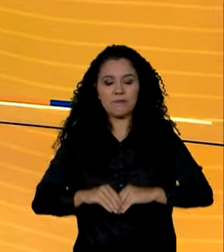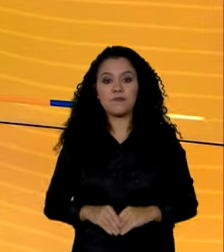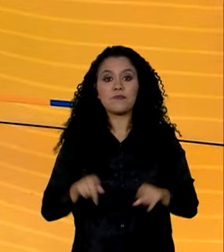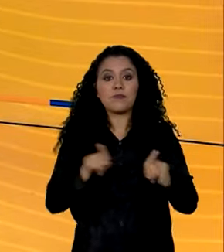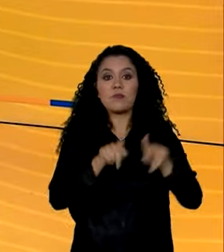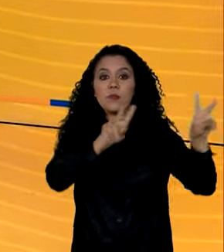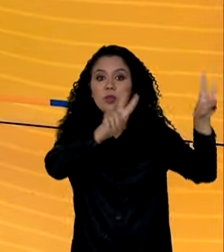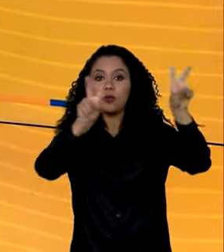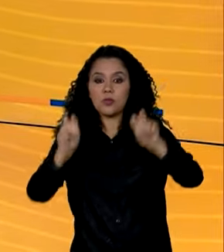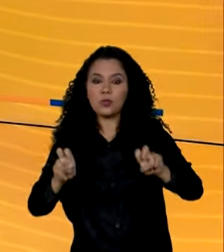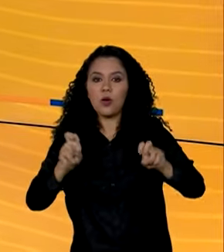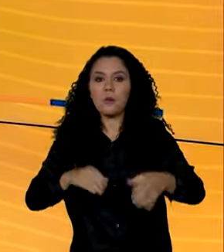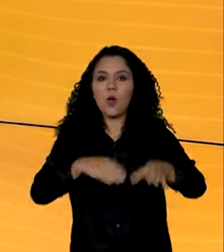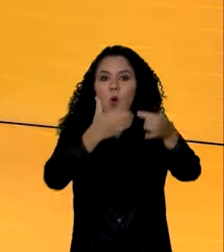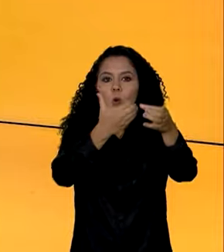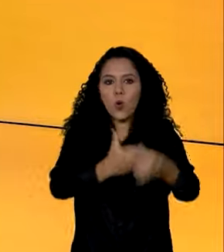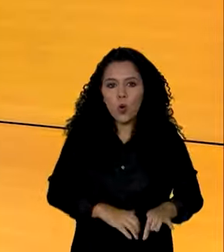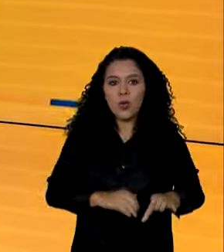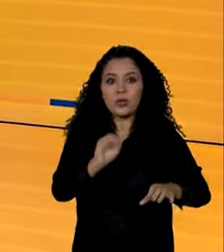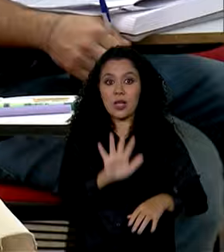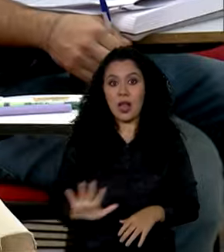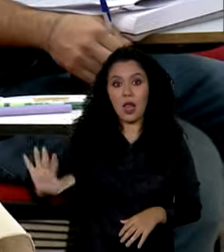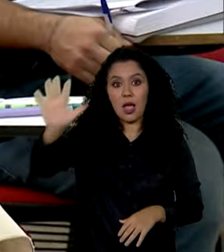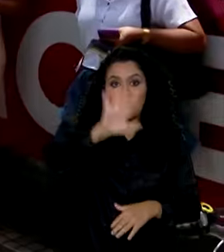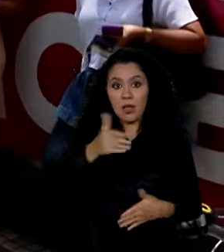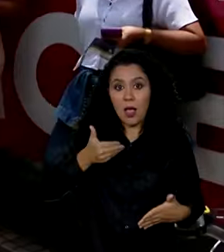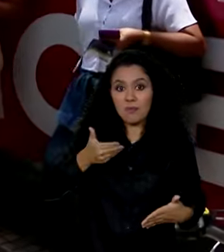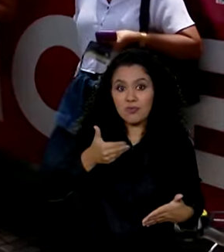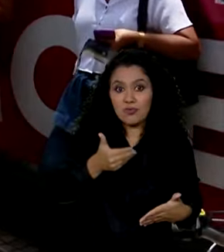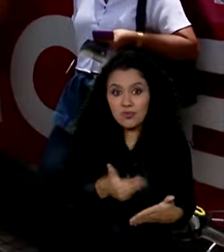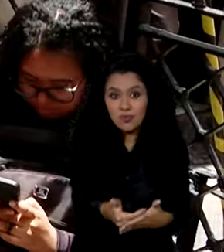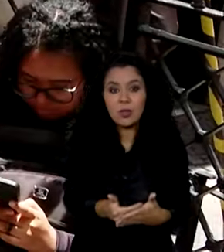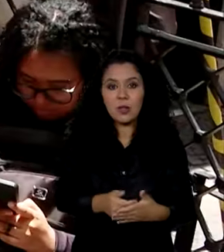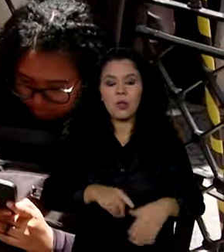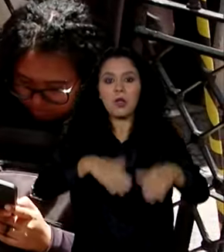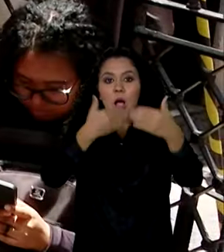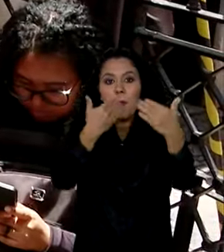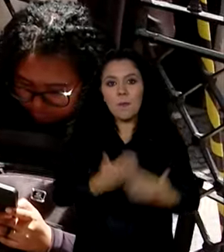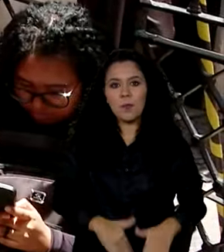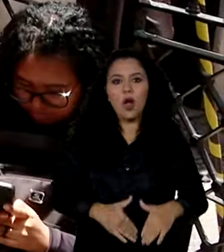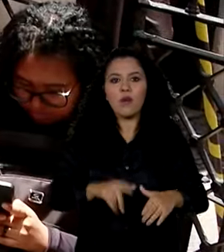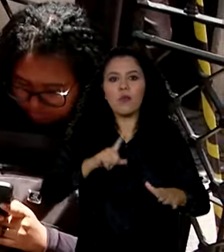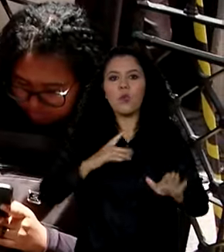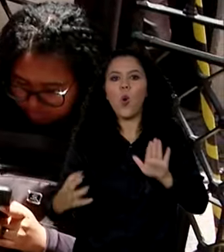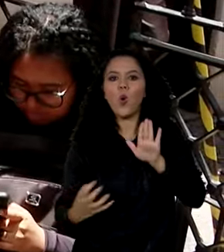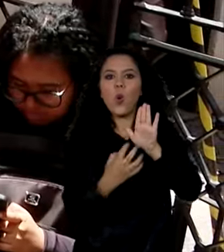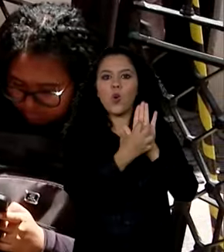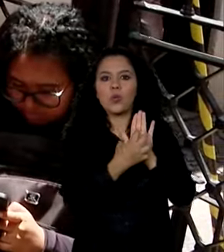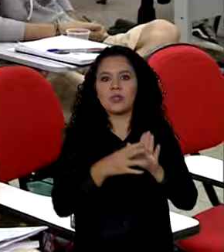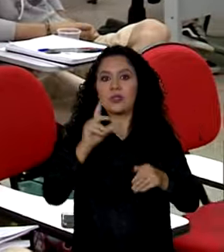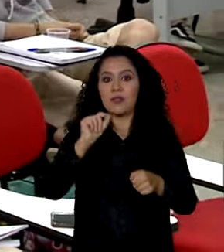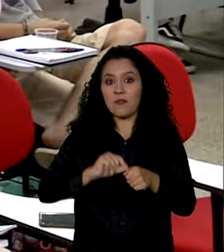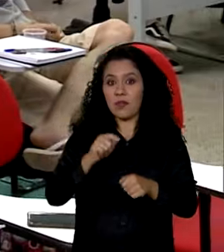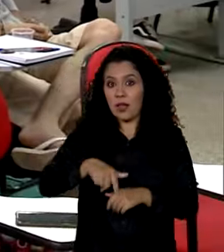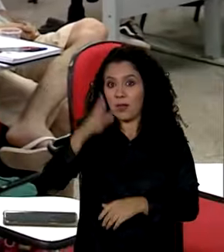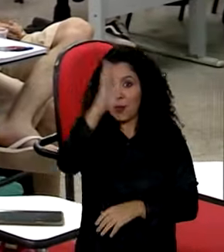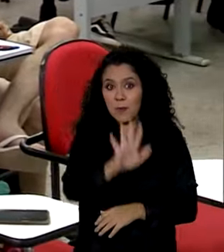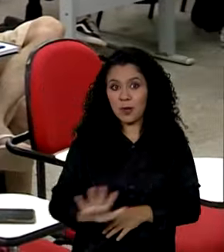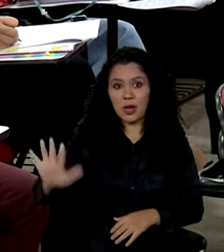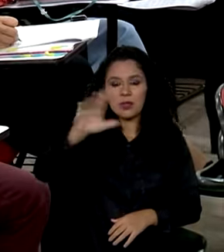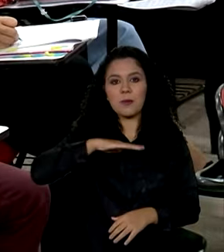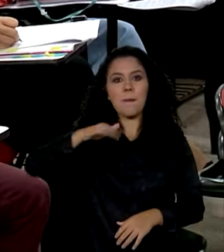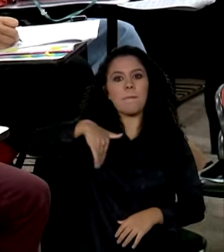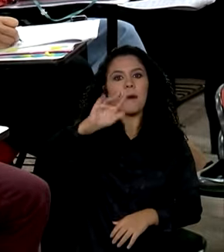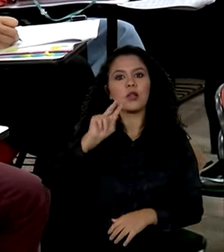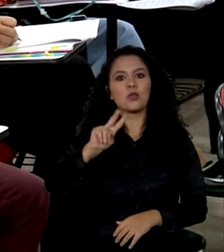Concurso Nacional Unificado, contagem regressiva para as provas do maior concurso já realizado no país. Mais de